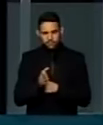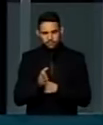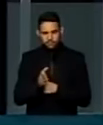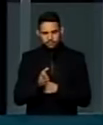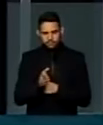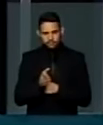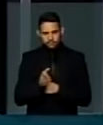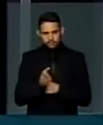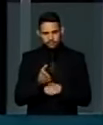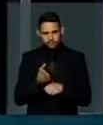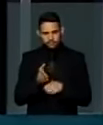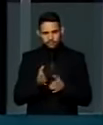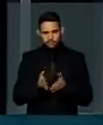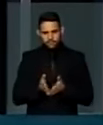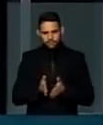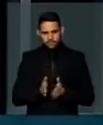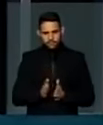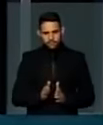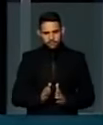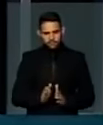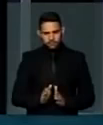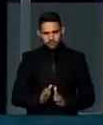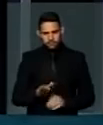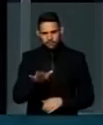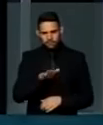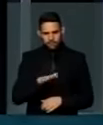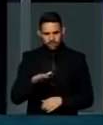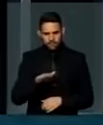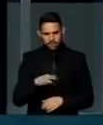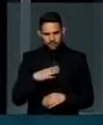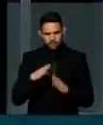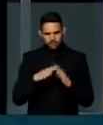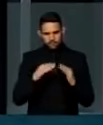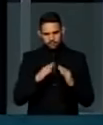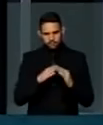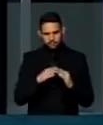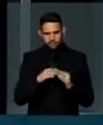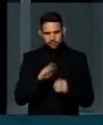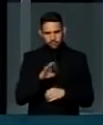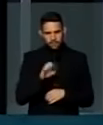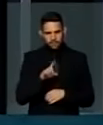nasci numa área de periferia de Belém.